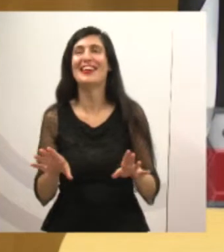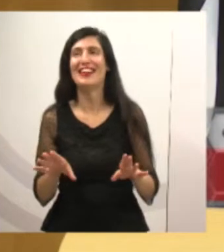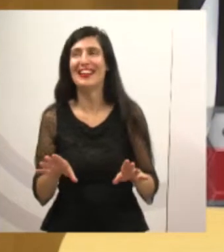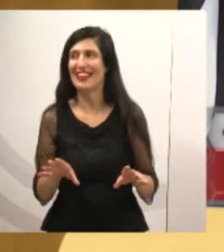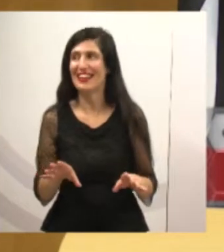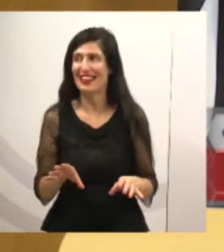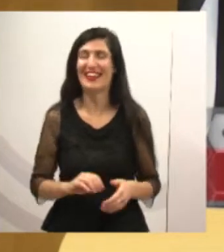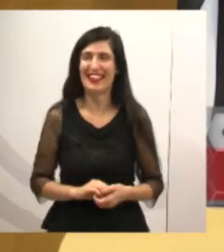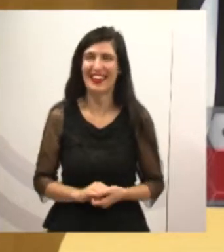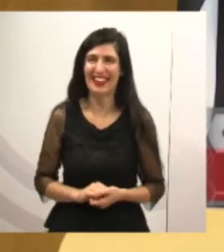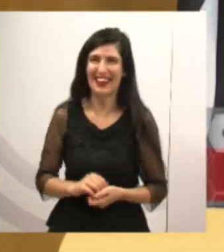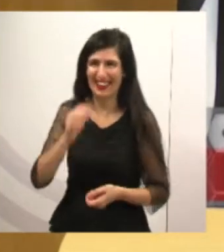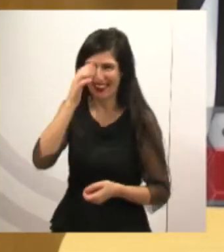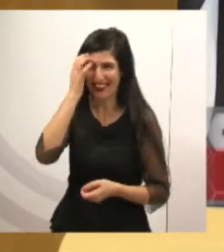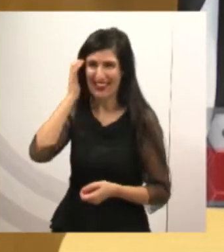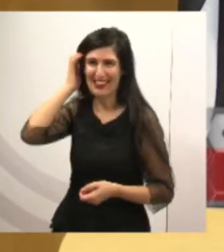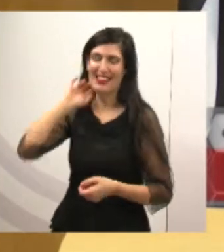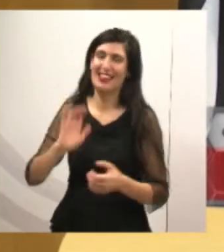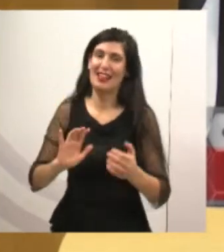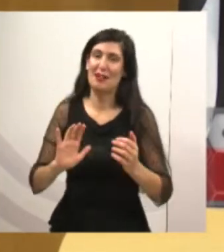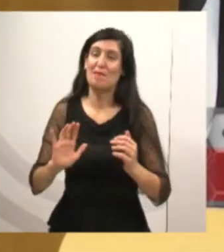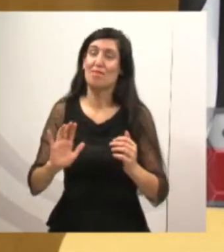custo para os moradores.